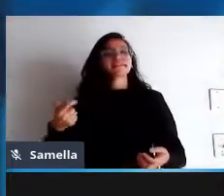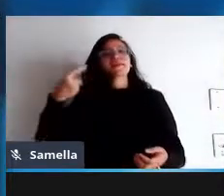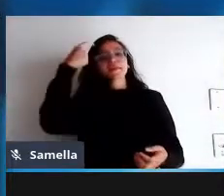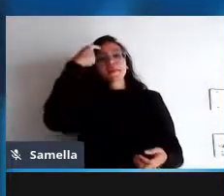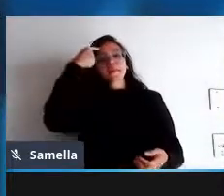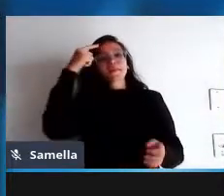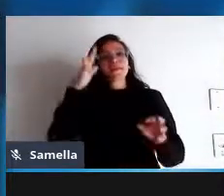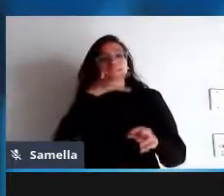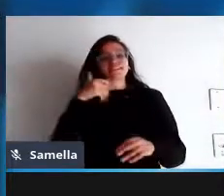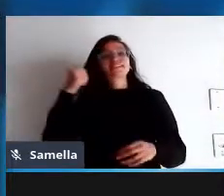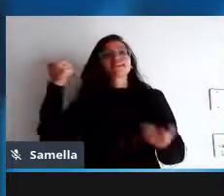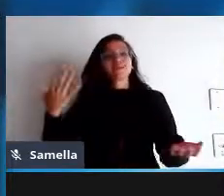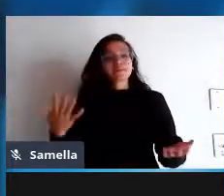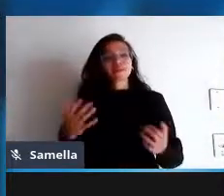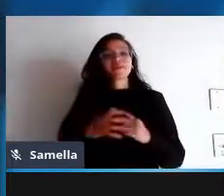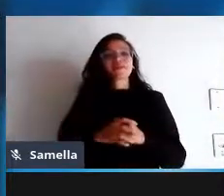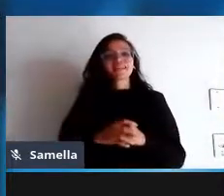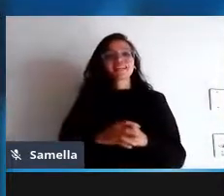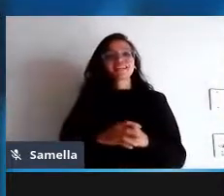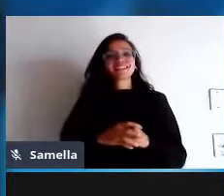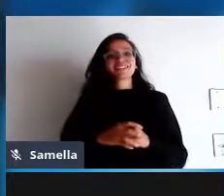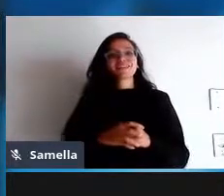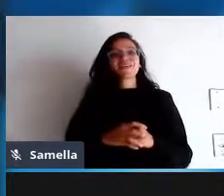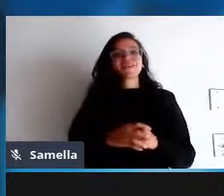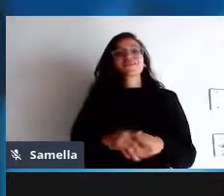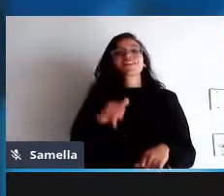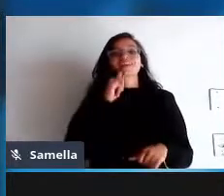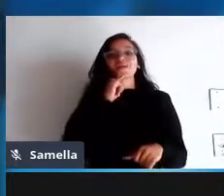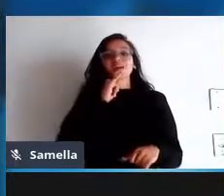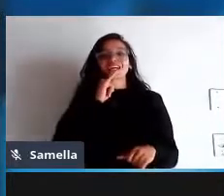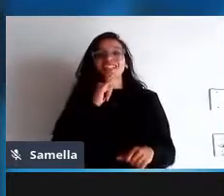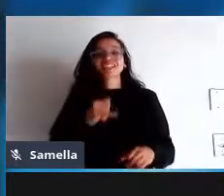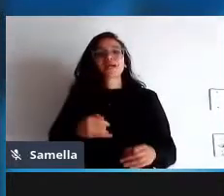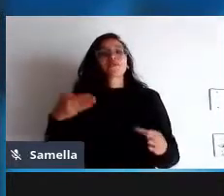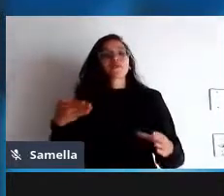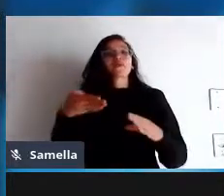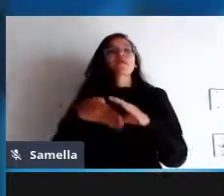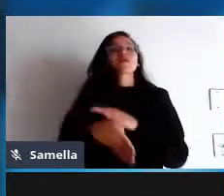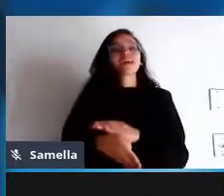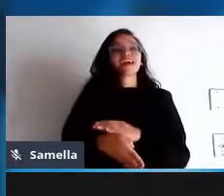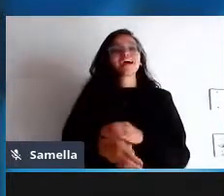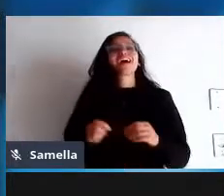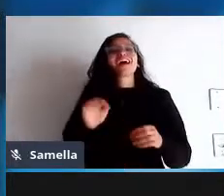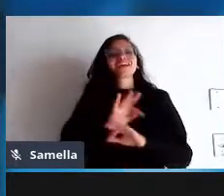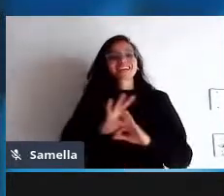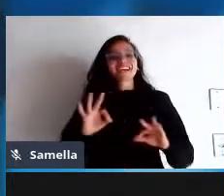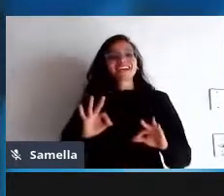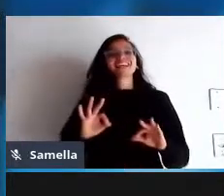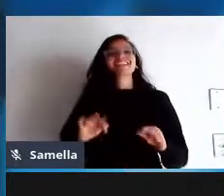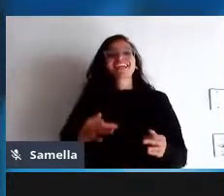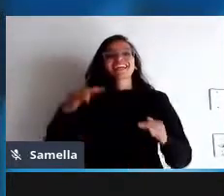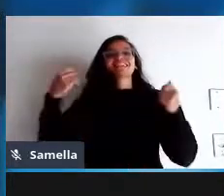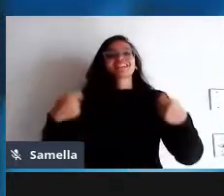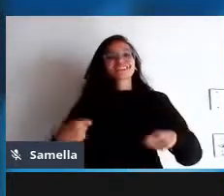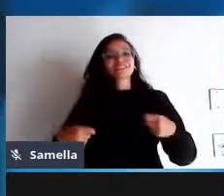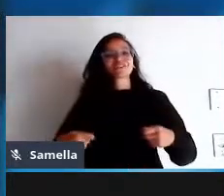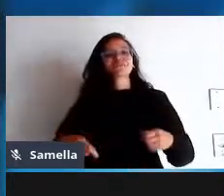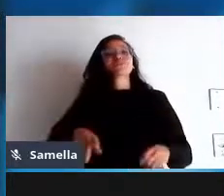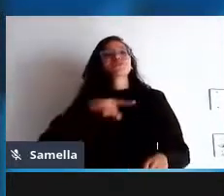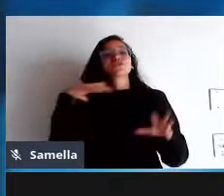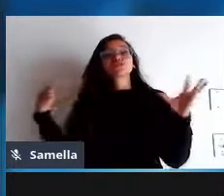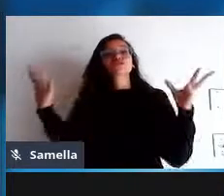cara para implementar aquela característica que você precisa no programa isso tudo cabe à comunidade